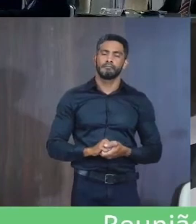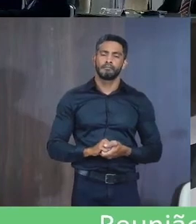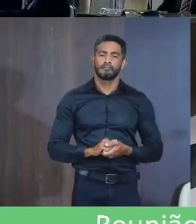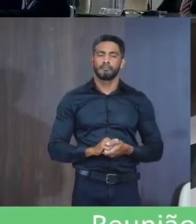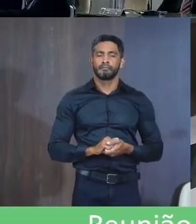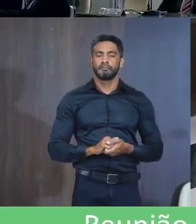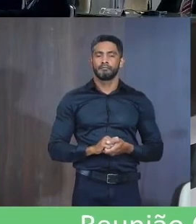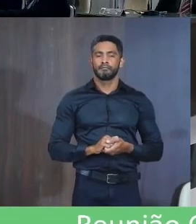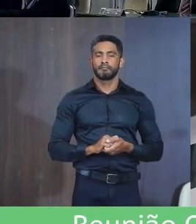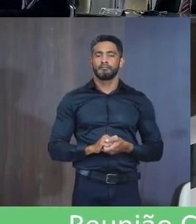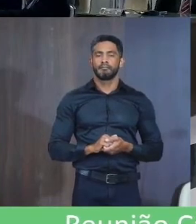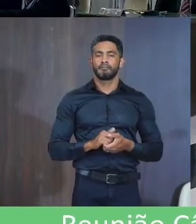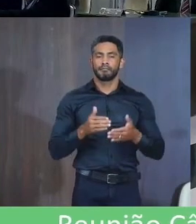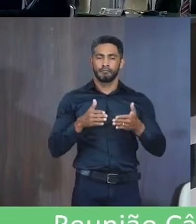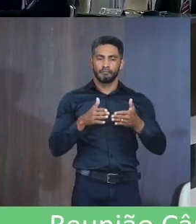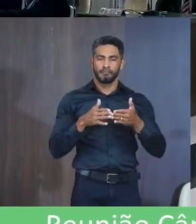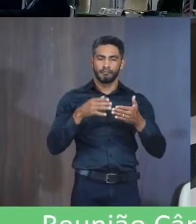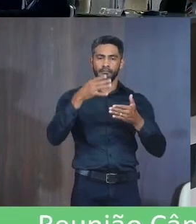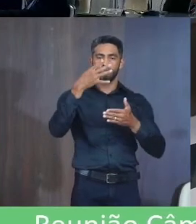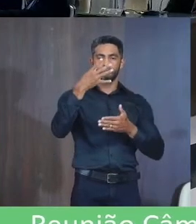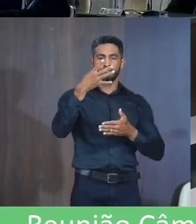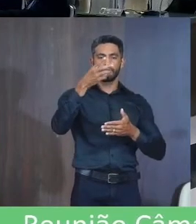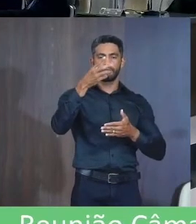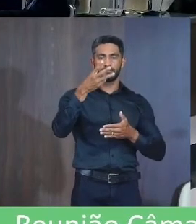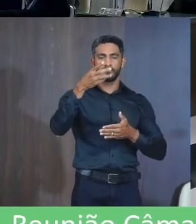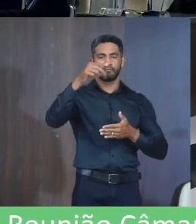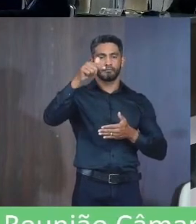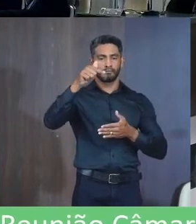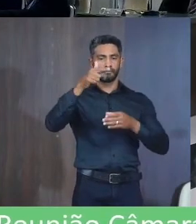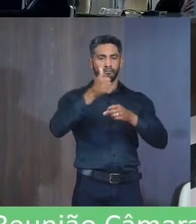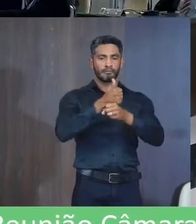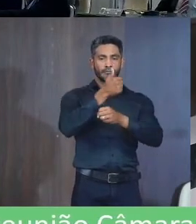Requerimento 437 2022